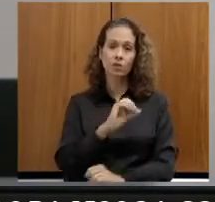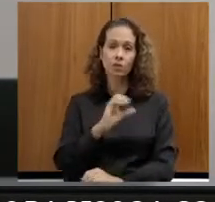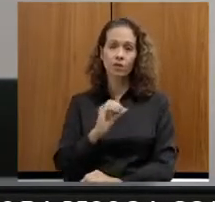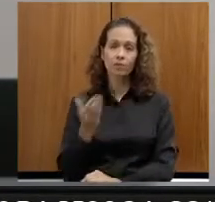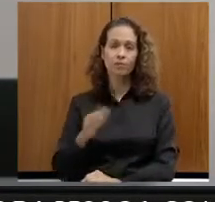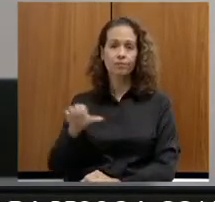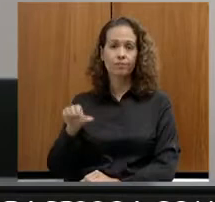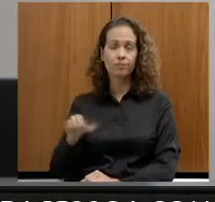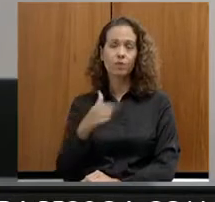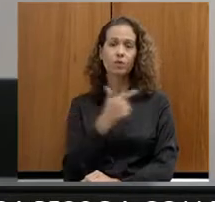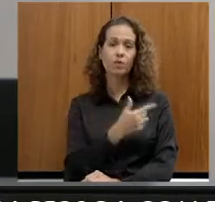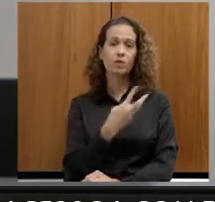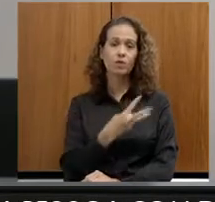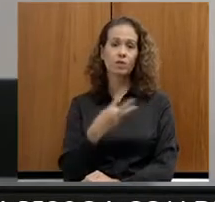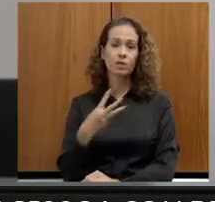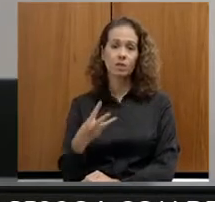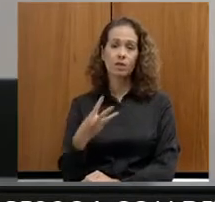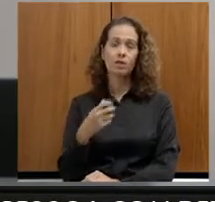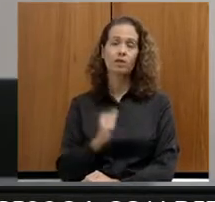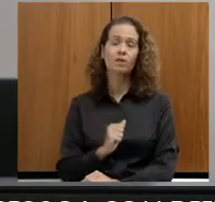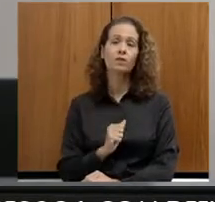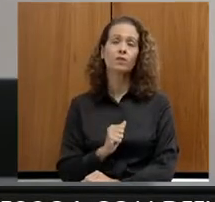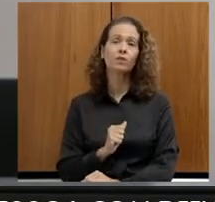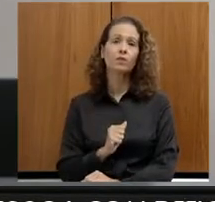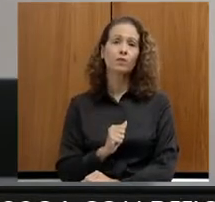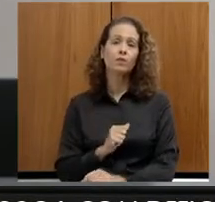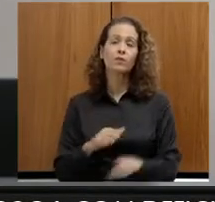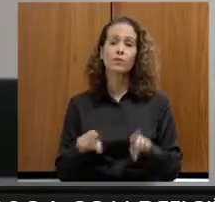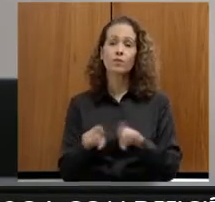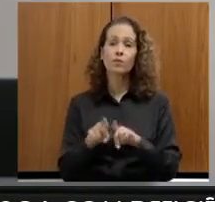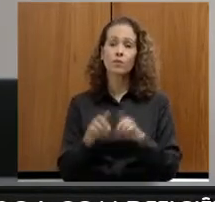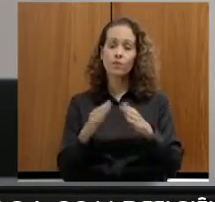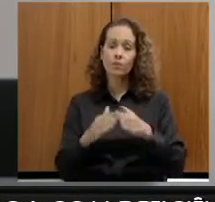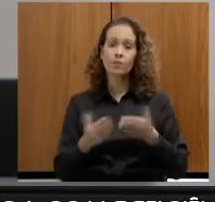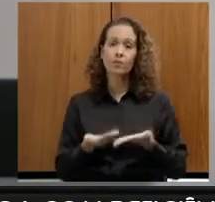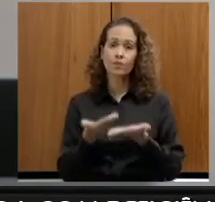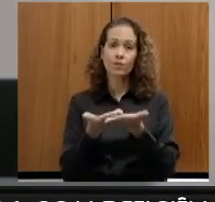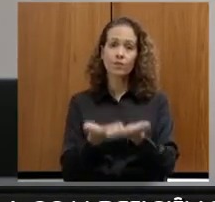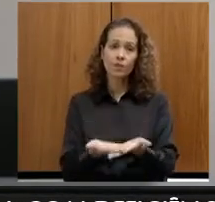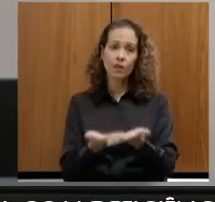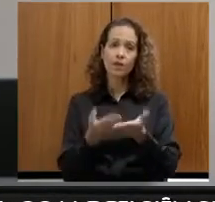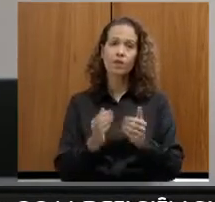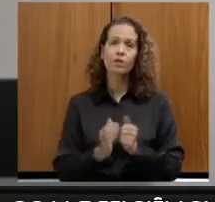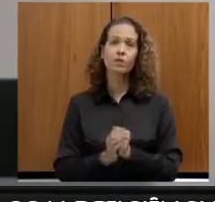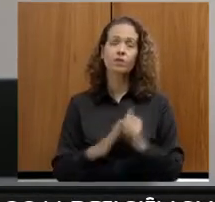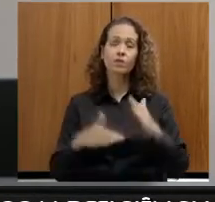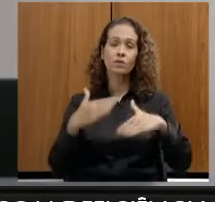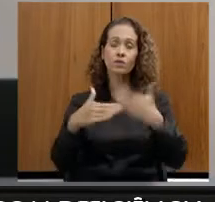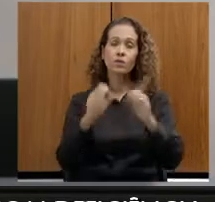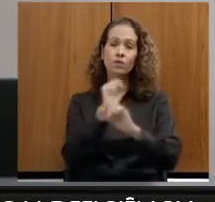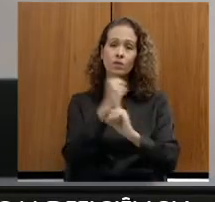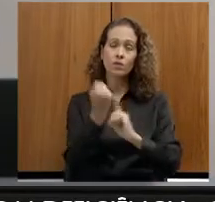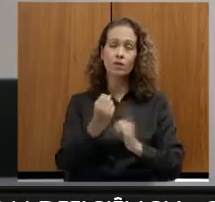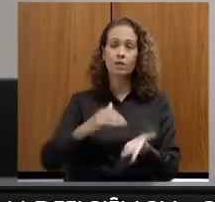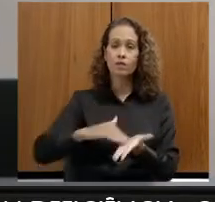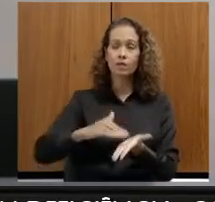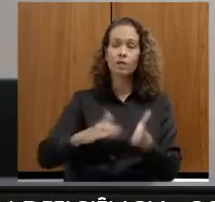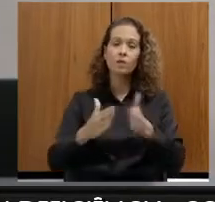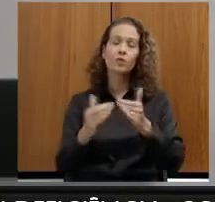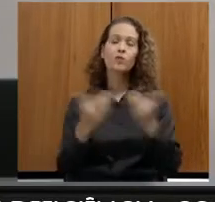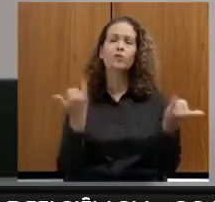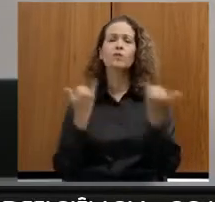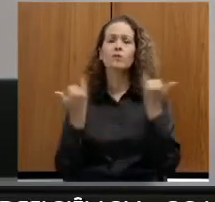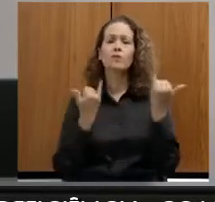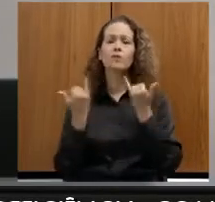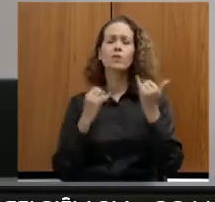artigo 233, 12 do Regimento Interno. Seja encaminhada à Secretaria de Estado de Desenvolvimento Social. Pedido de informações